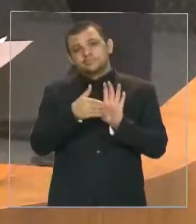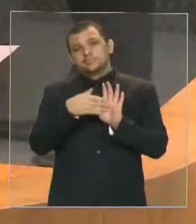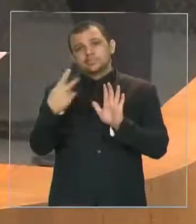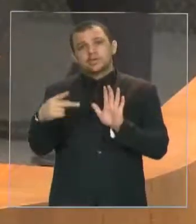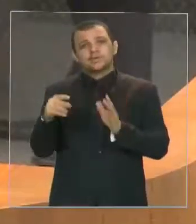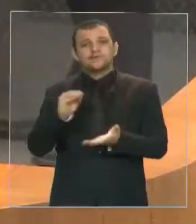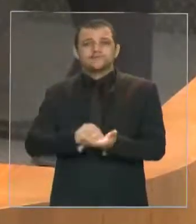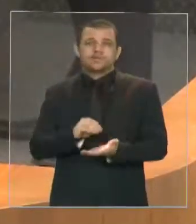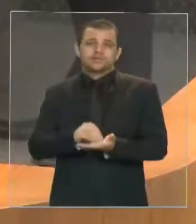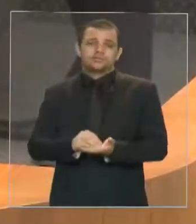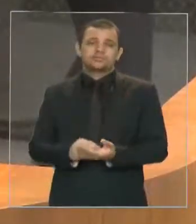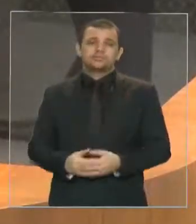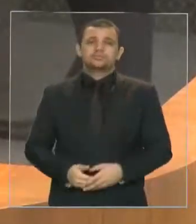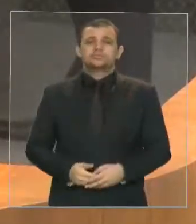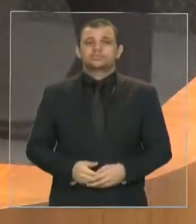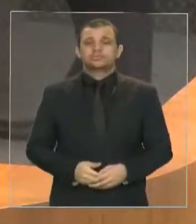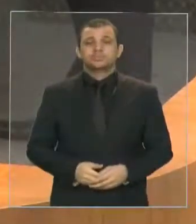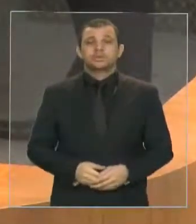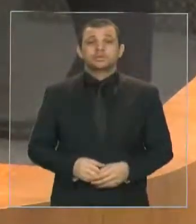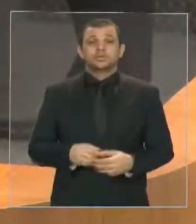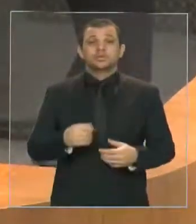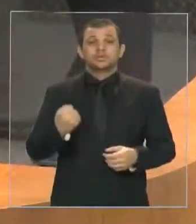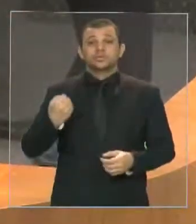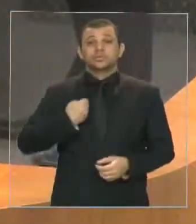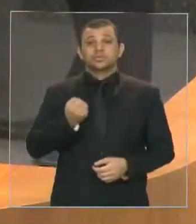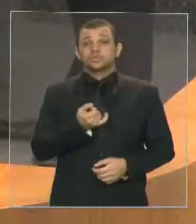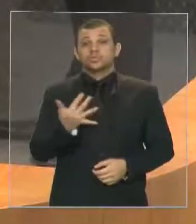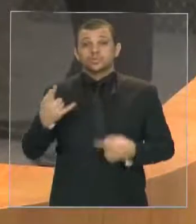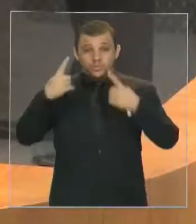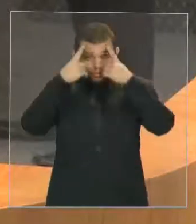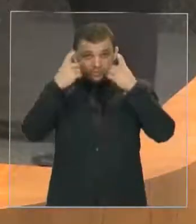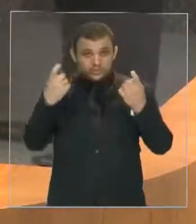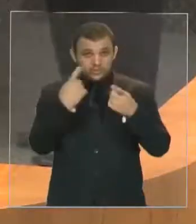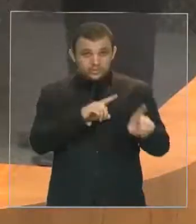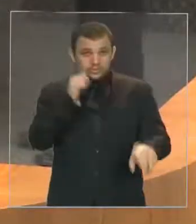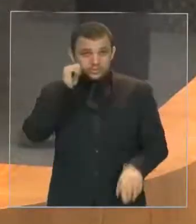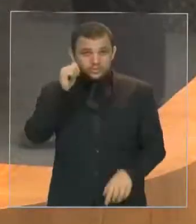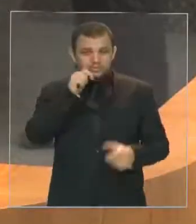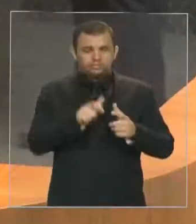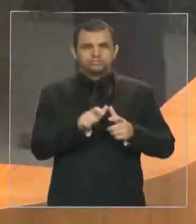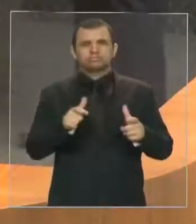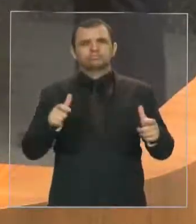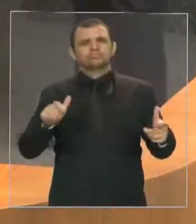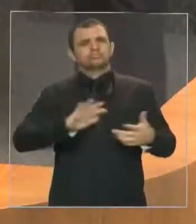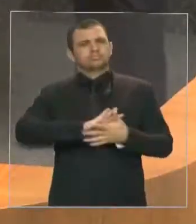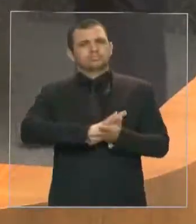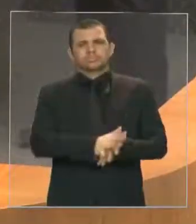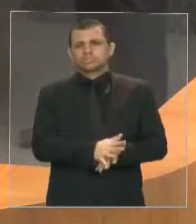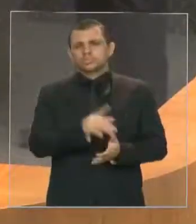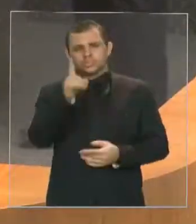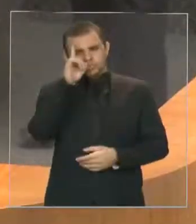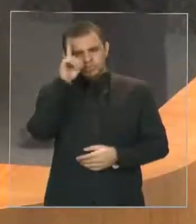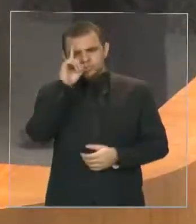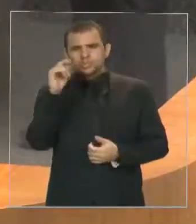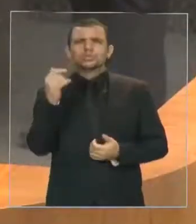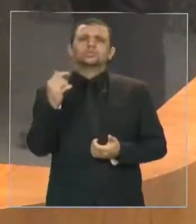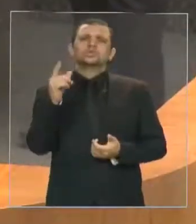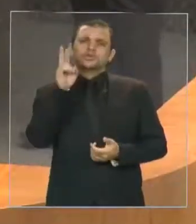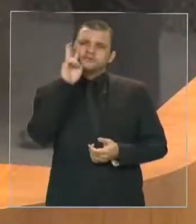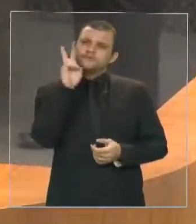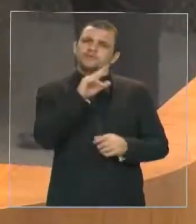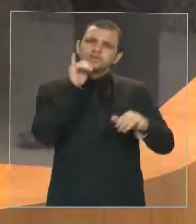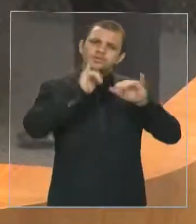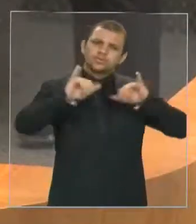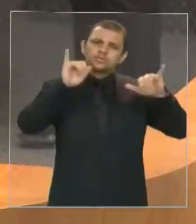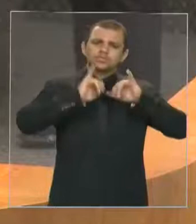números de violência de gênero são cruéis e crescentes. A cada dia se tem notícia em todos os meios sociais de violência contra as